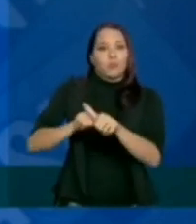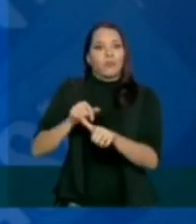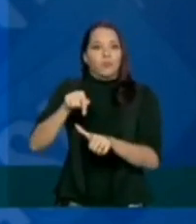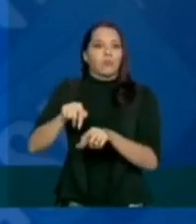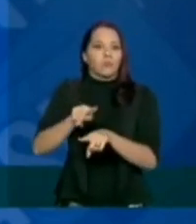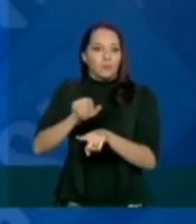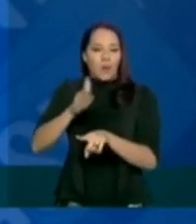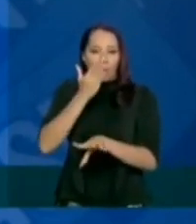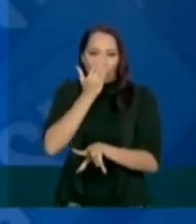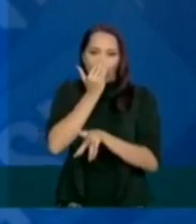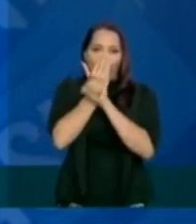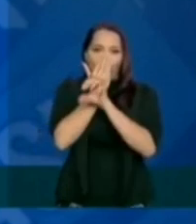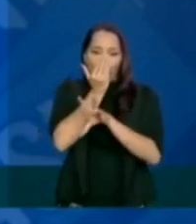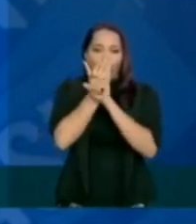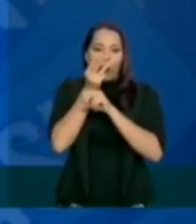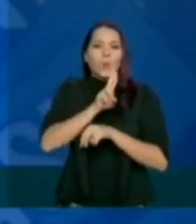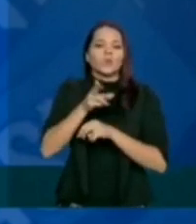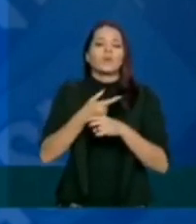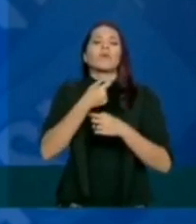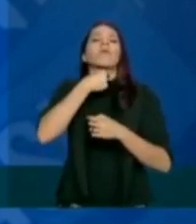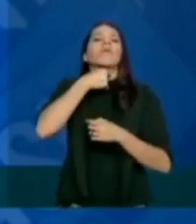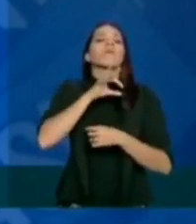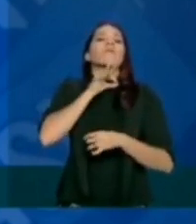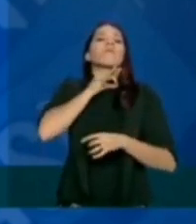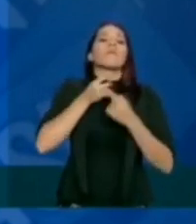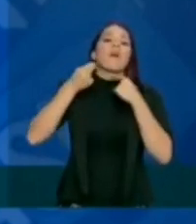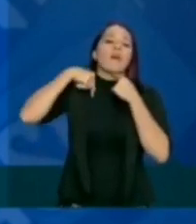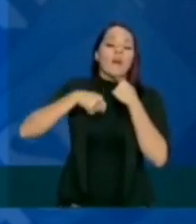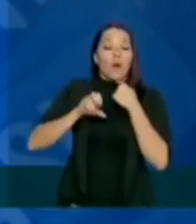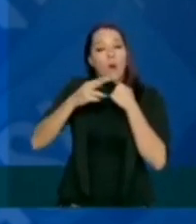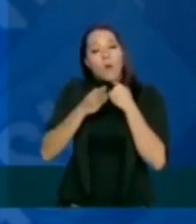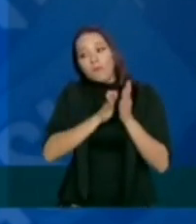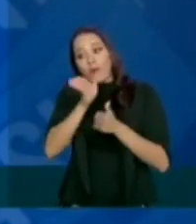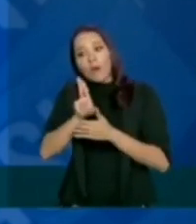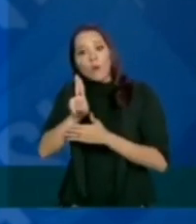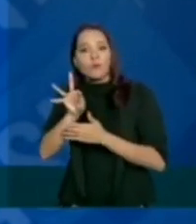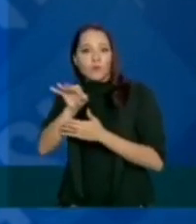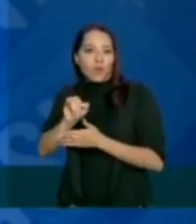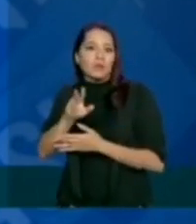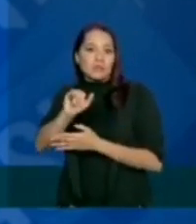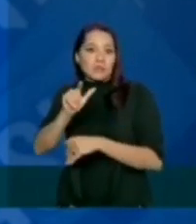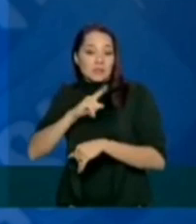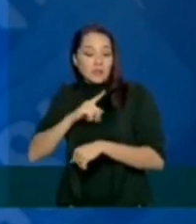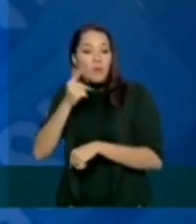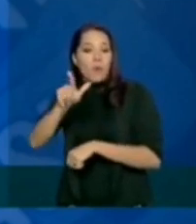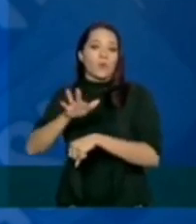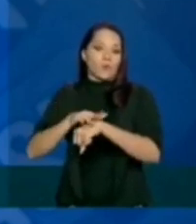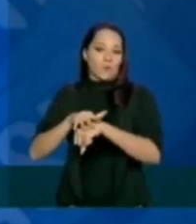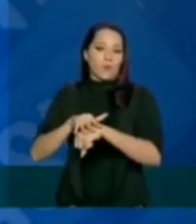a ventilação invasiva, intubação, ou até para a UTI, caso ele tenha outras comorbidades, outras doenças.